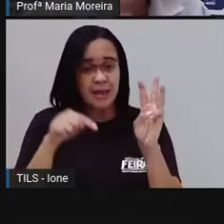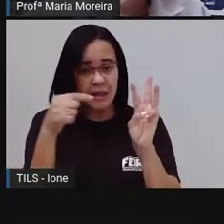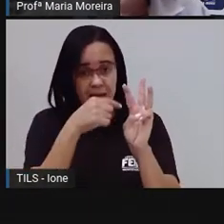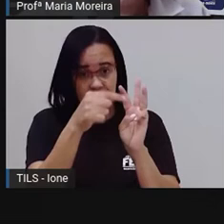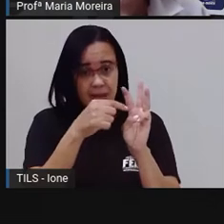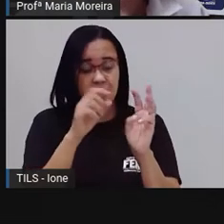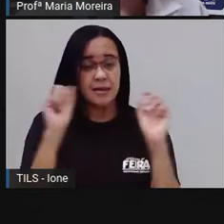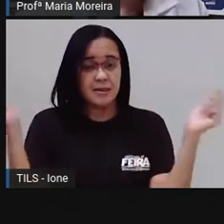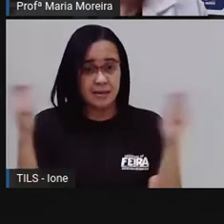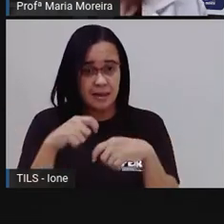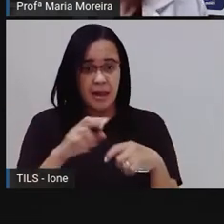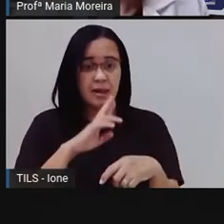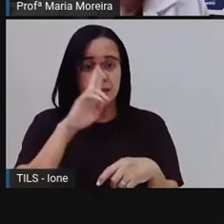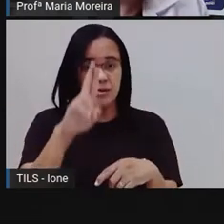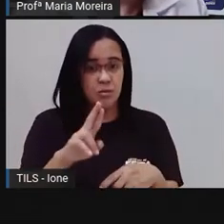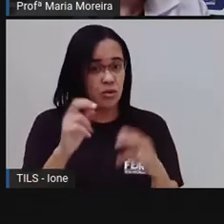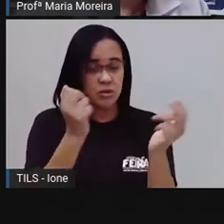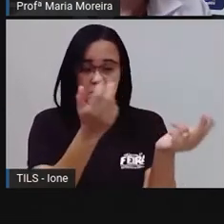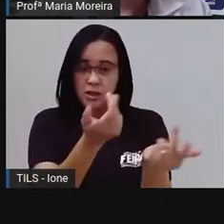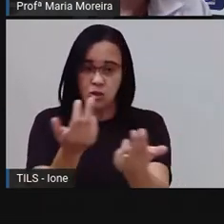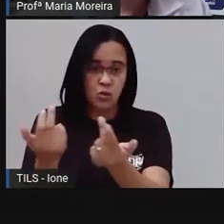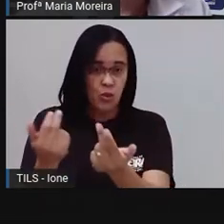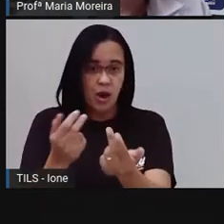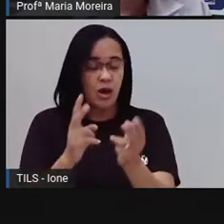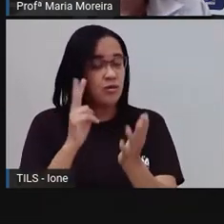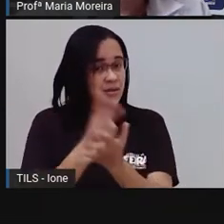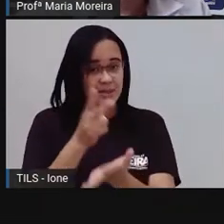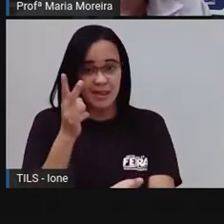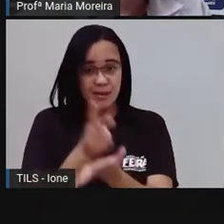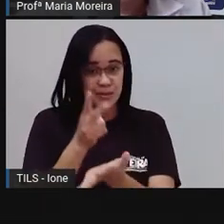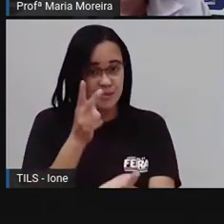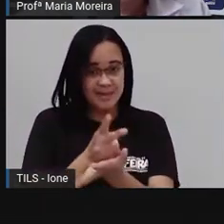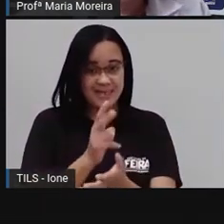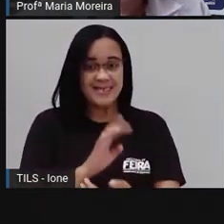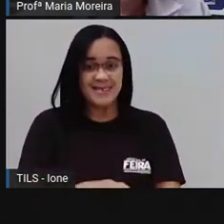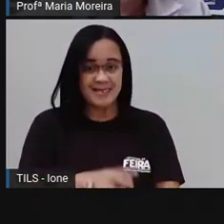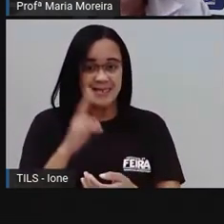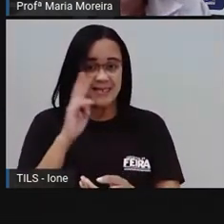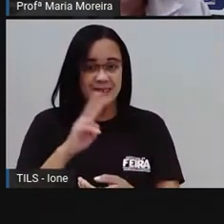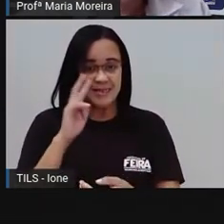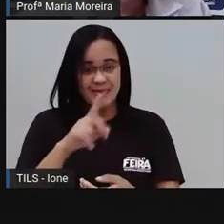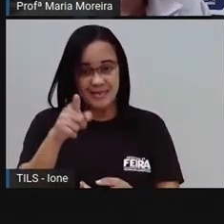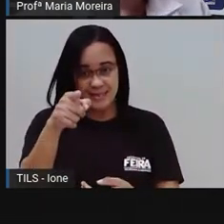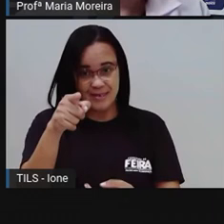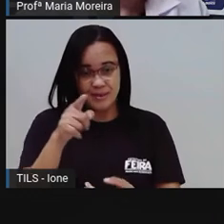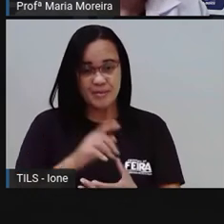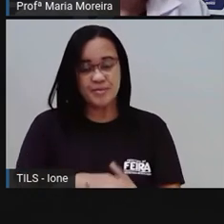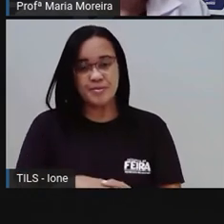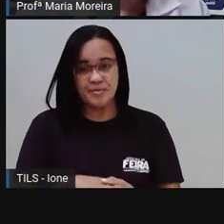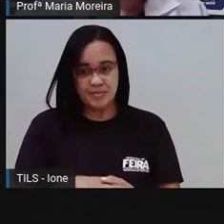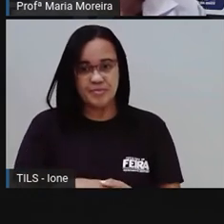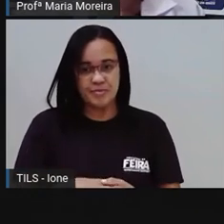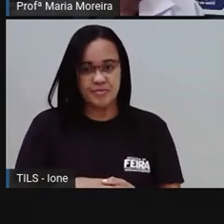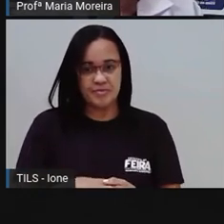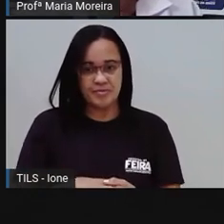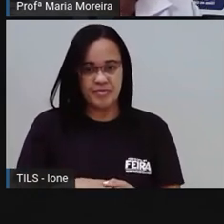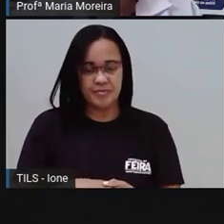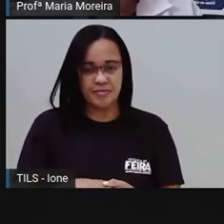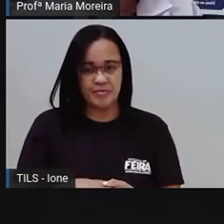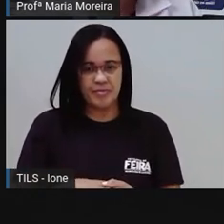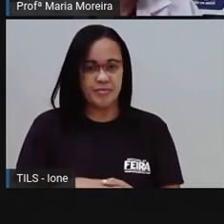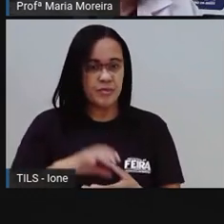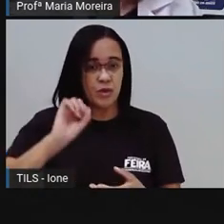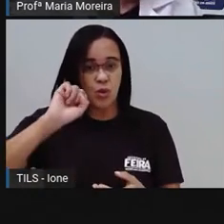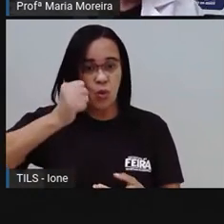mesmo. Então, olha, quatro bicicletas tem quantas rodas? Ó, oito rodas. E como você